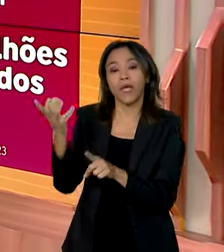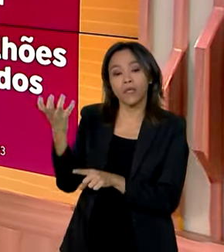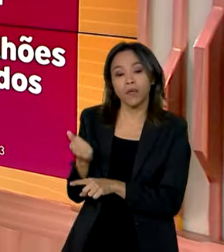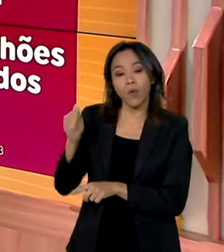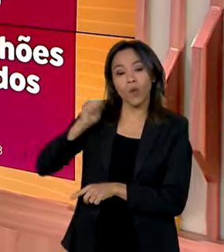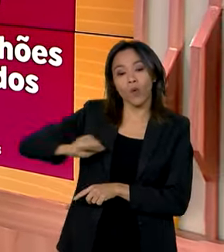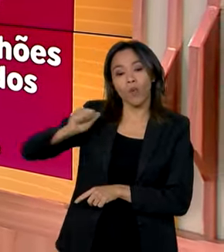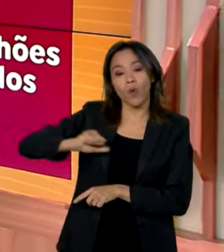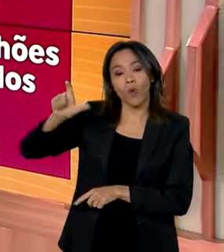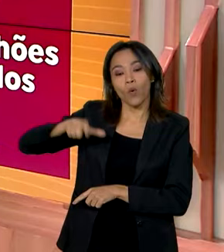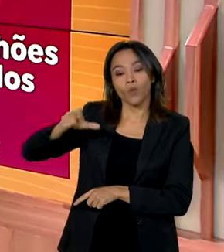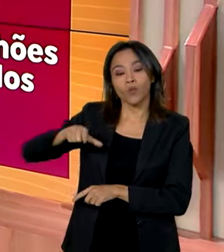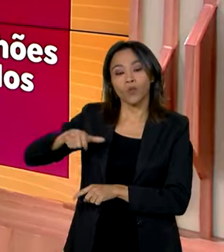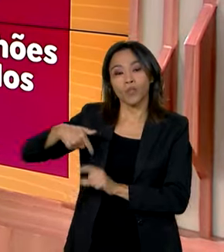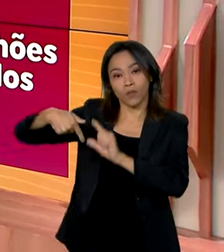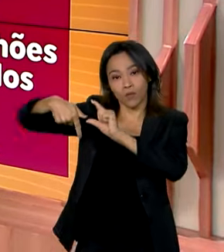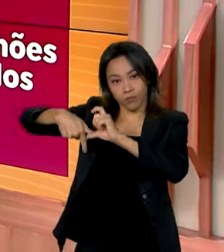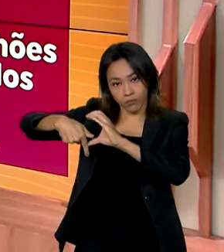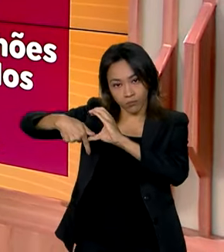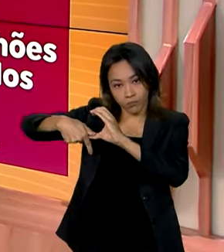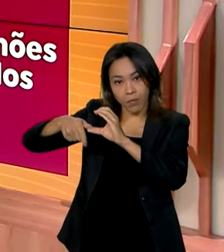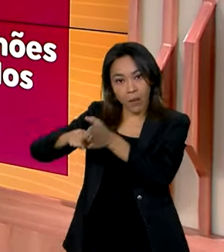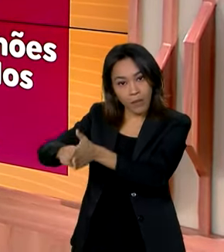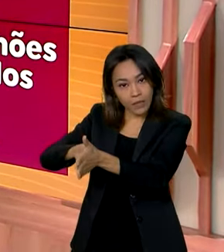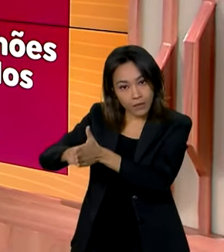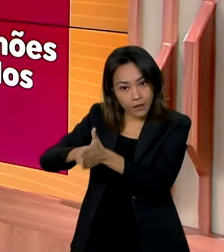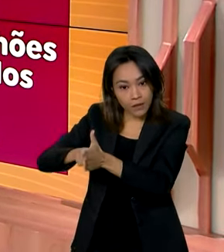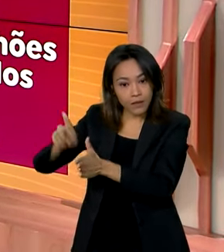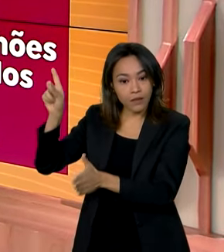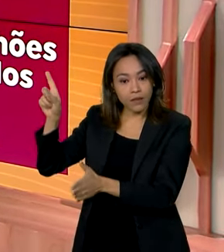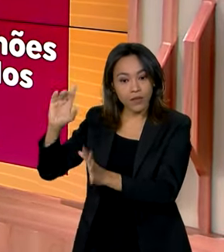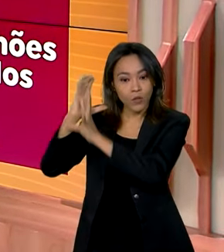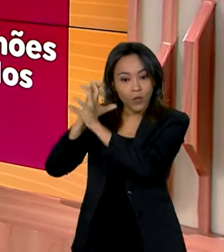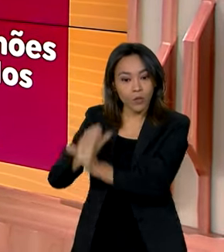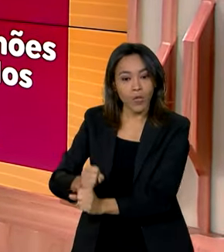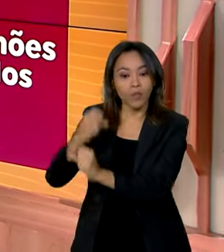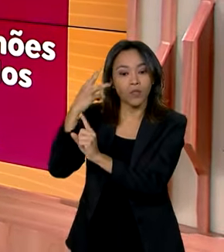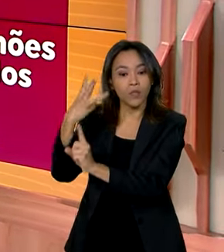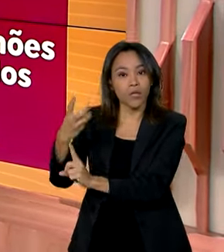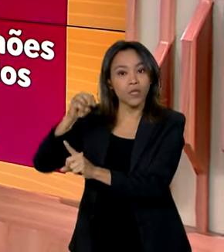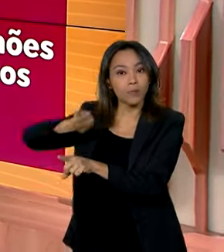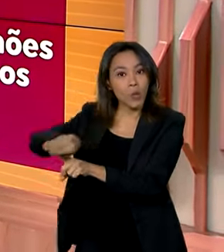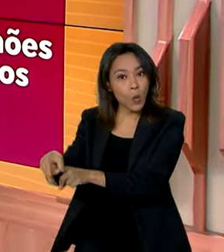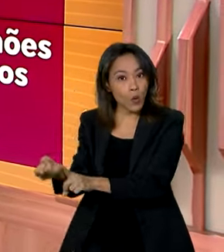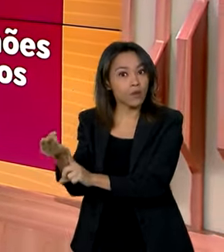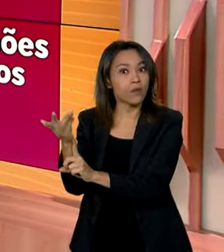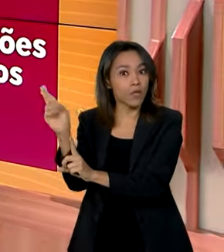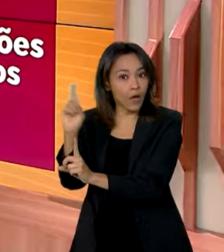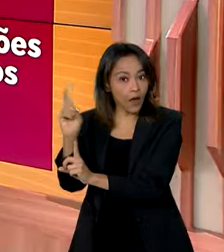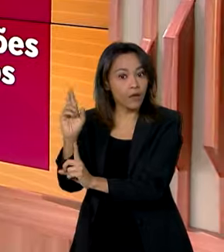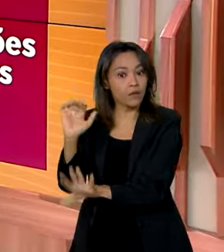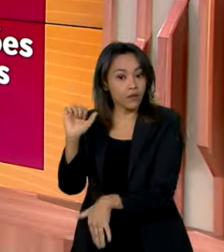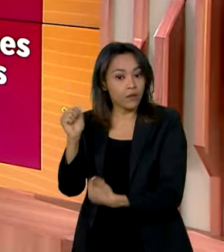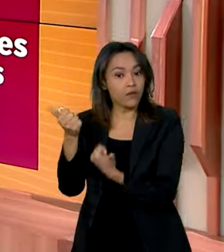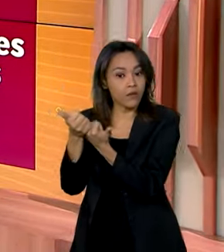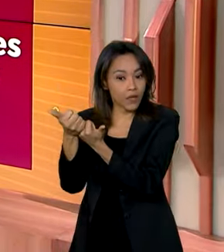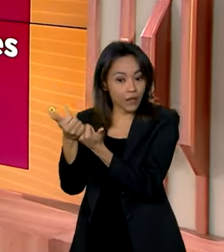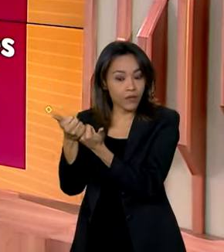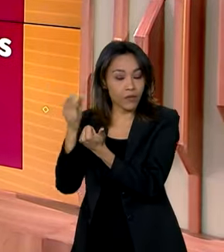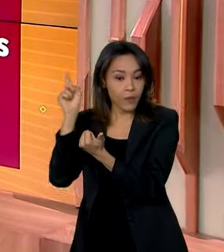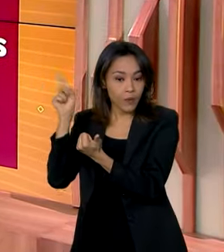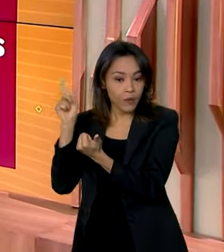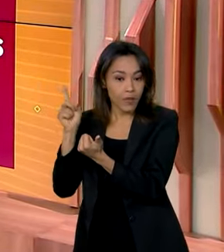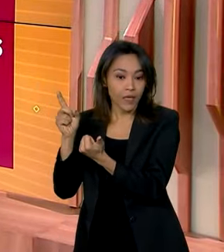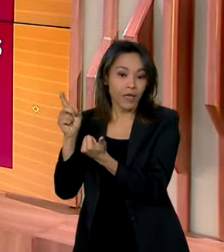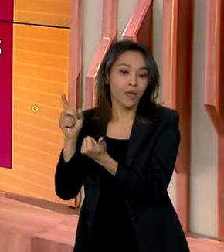CNPq para pesquisas científicas no valor de 3 milhões de reais e teve o aporte de quase 3 milhões